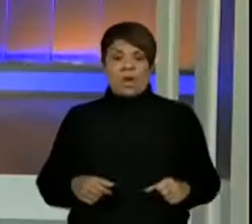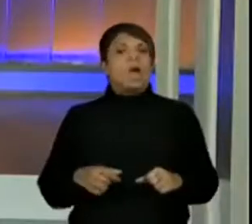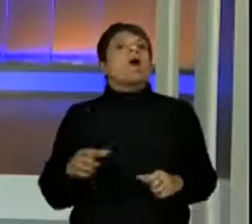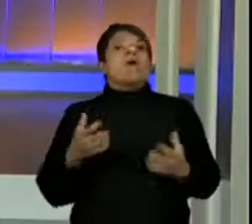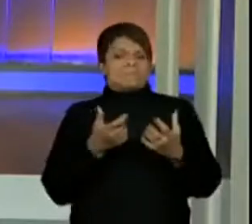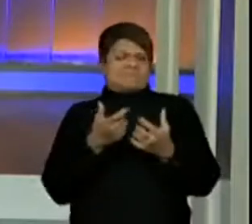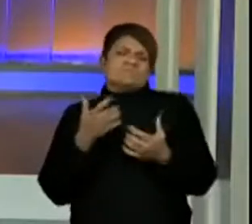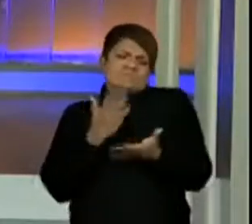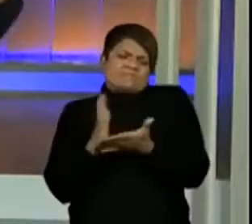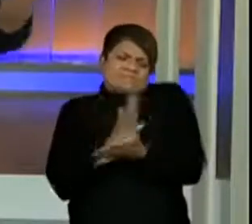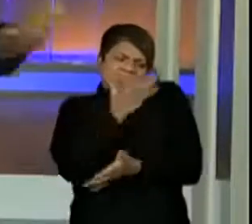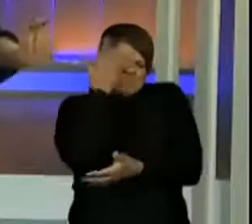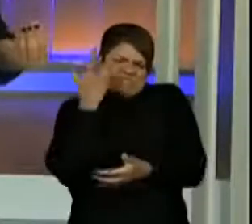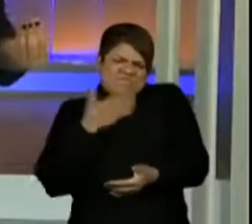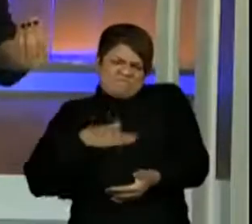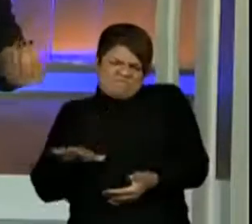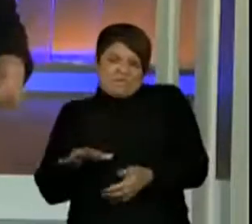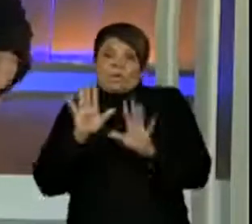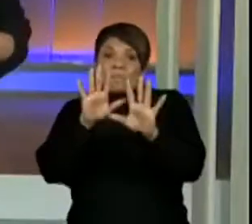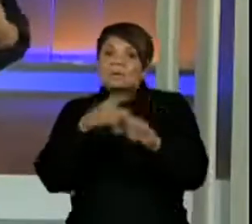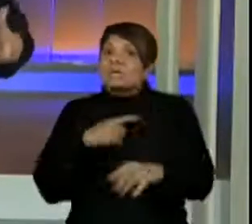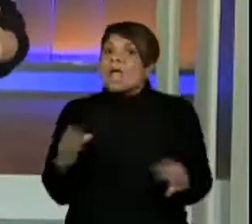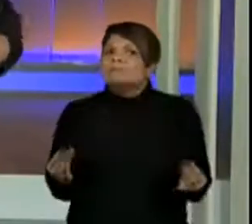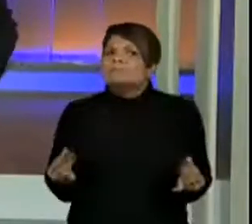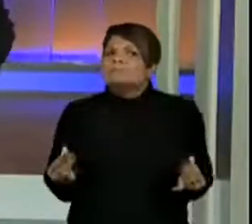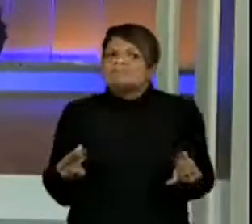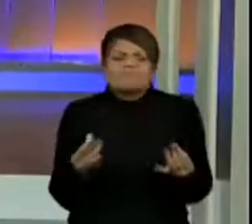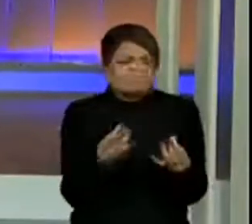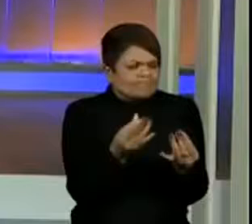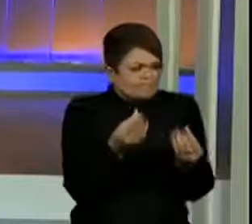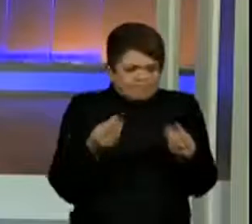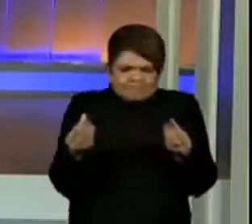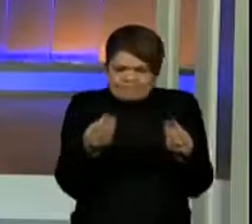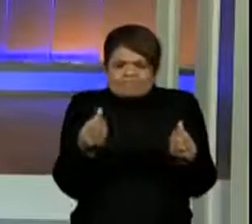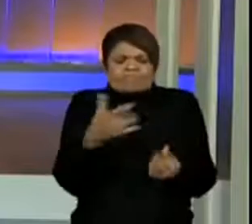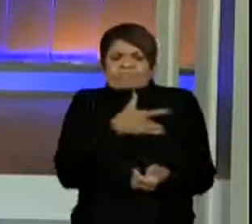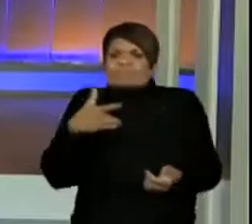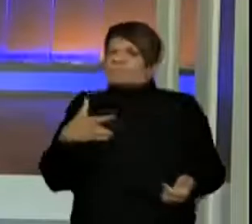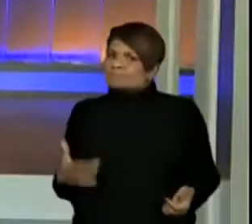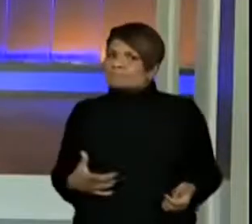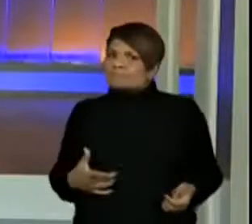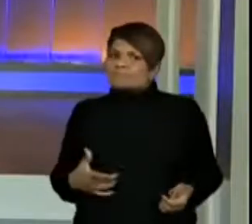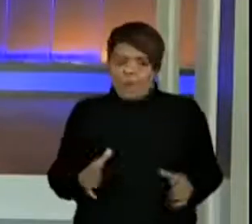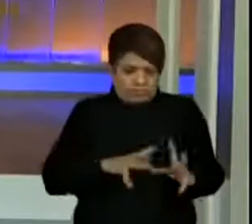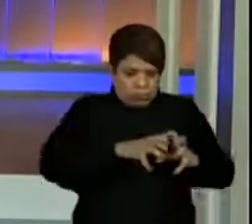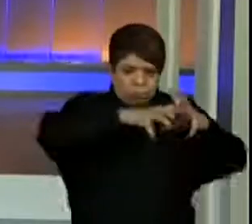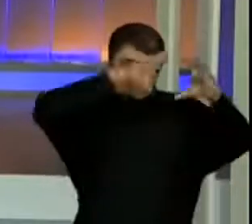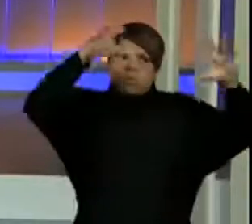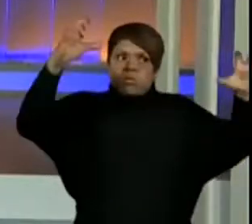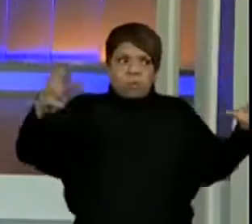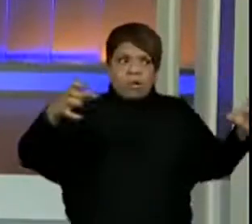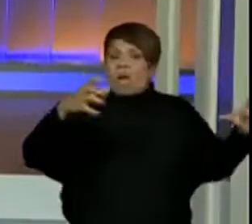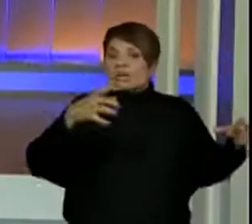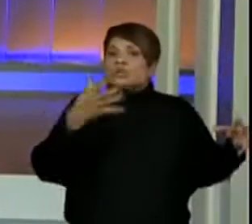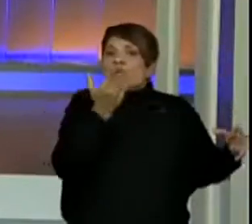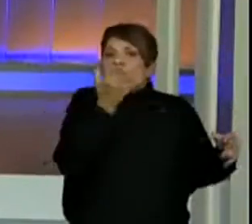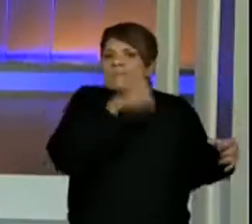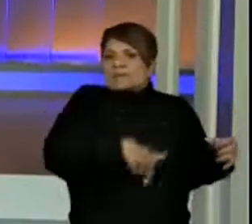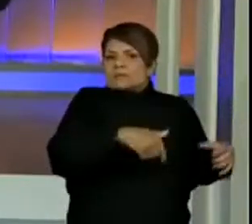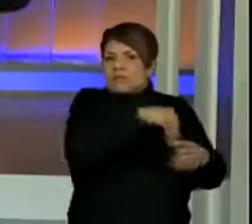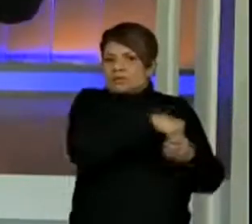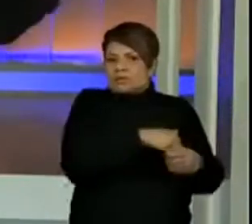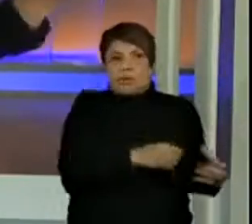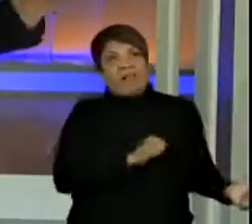riquíssimo e que essa produção praticamente vai para toda para fora do Brasil, ela quase nem é consumida aqui dentro,